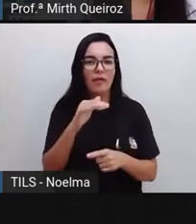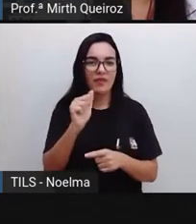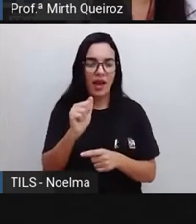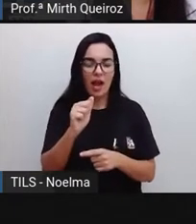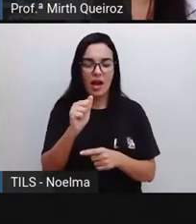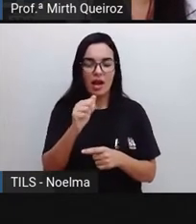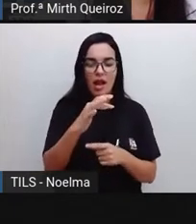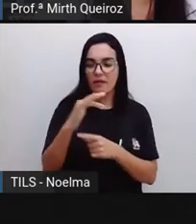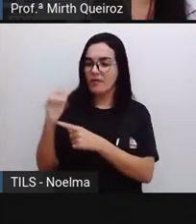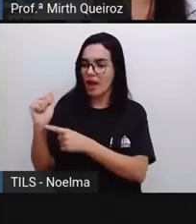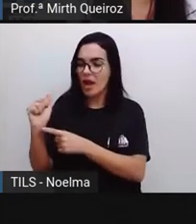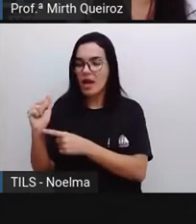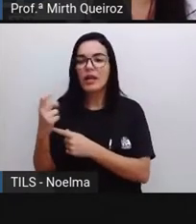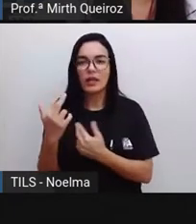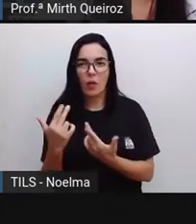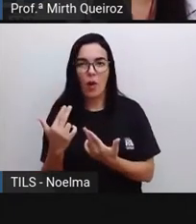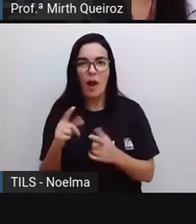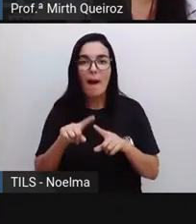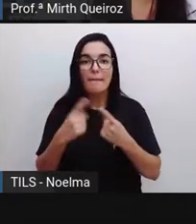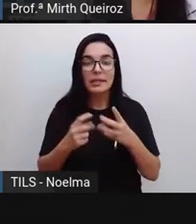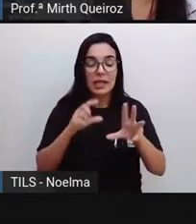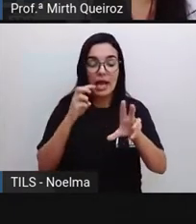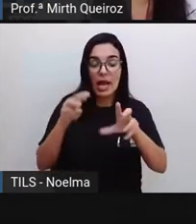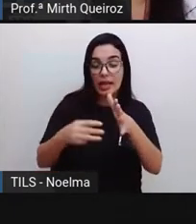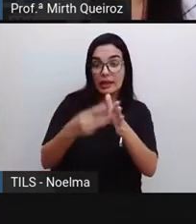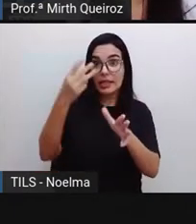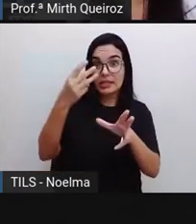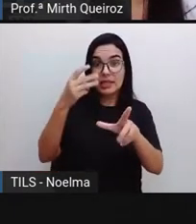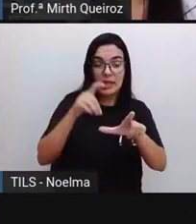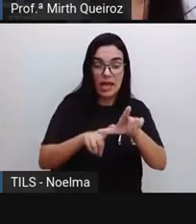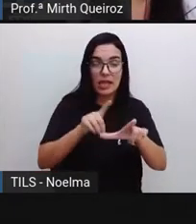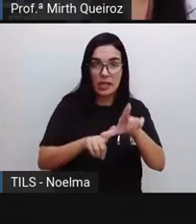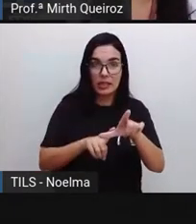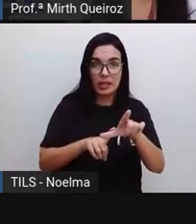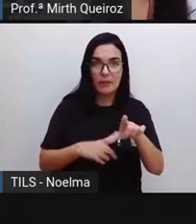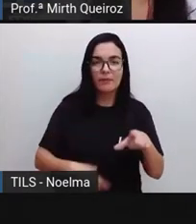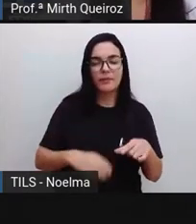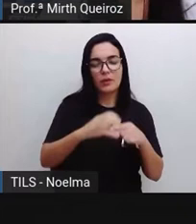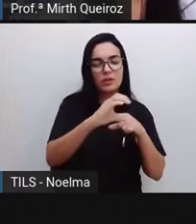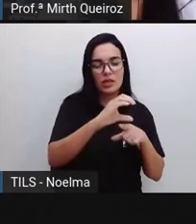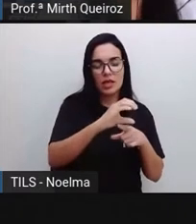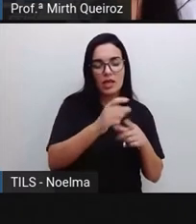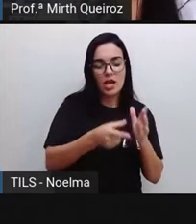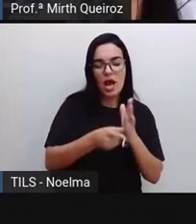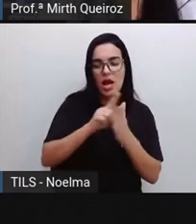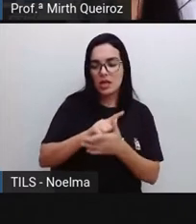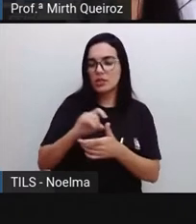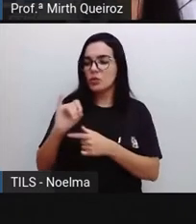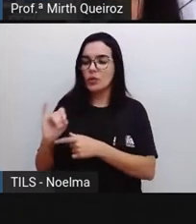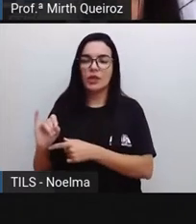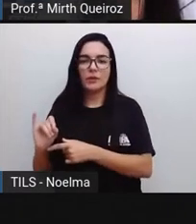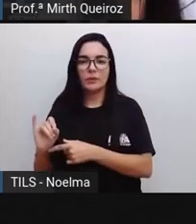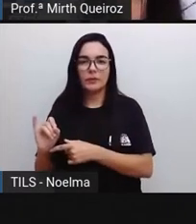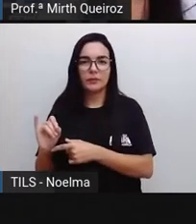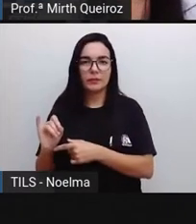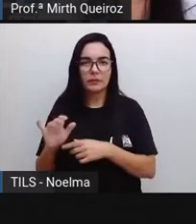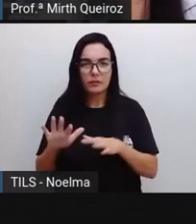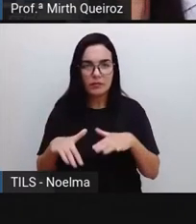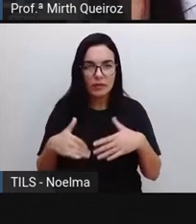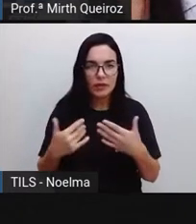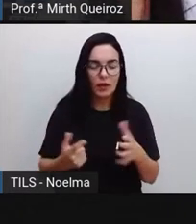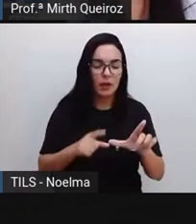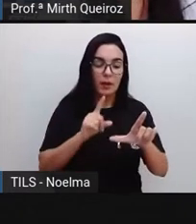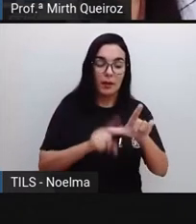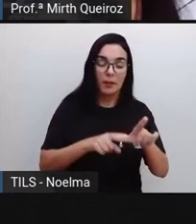aqui na terceira letra, o C vem antes do I. Então, a gente vai analisando assim. A primeira letra,